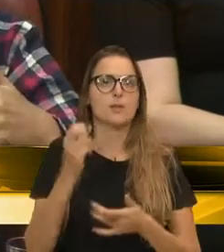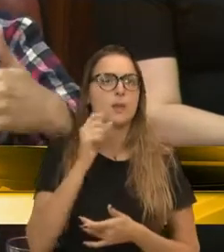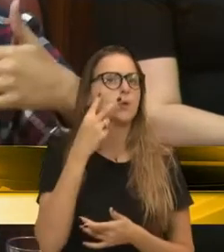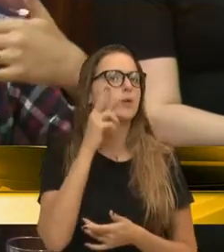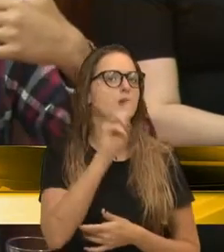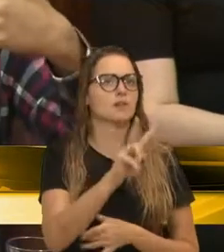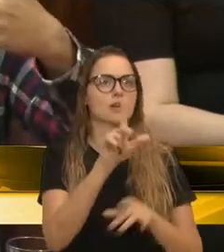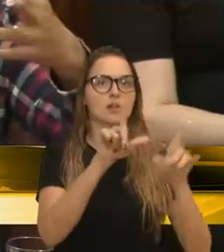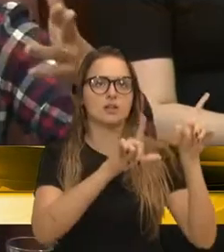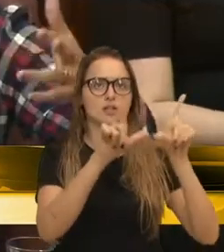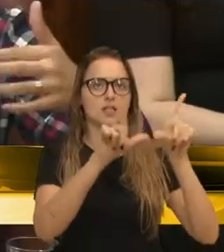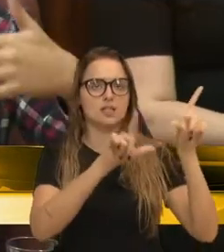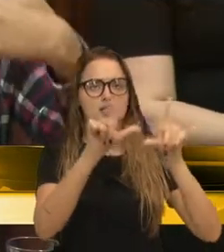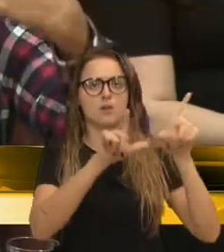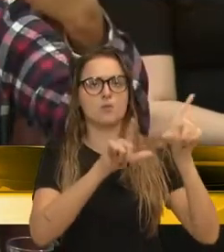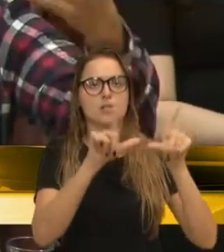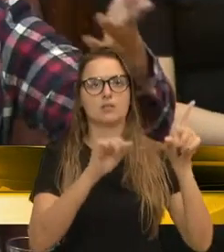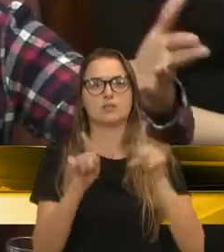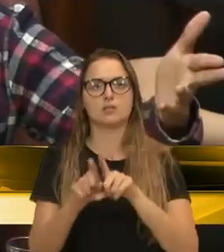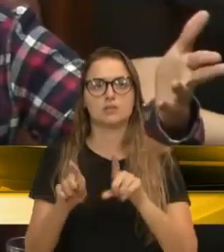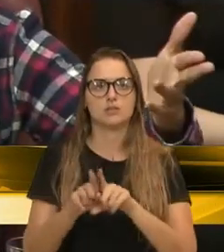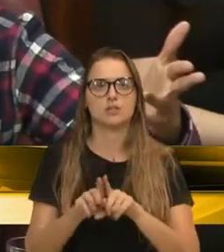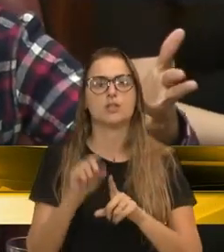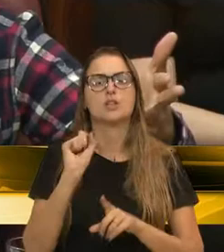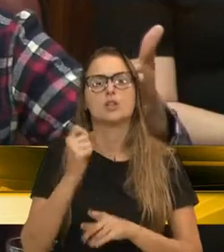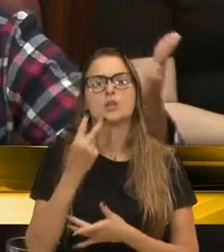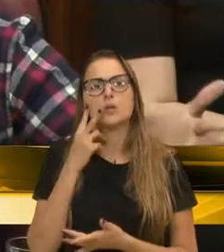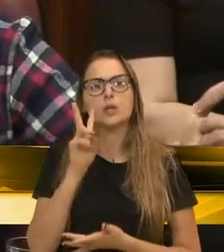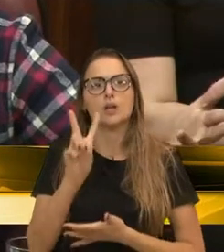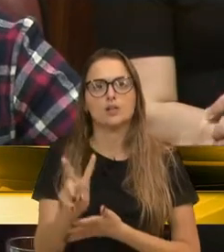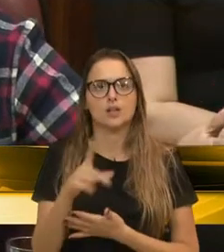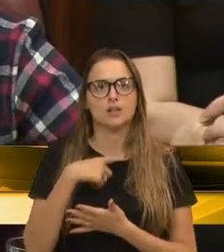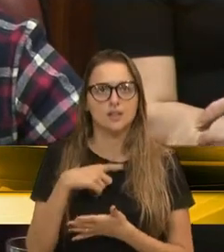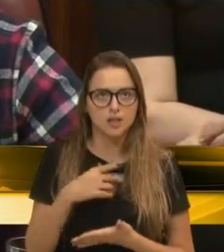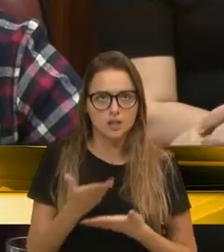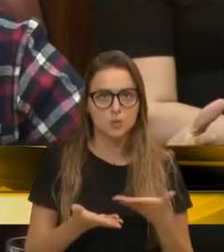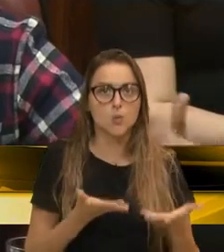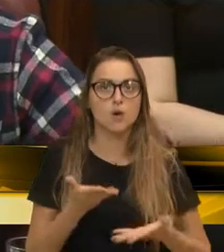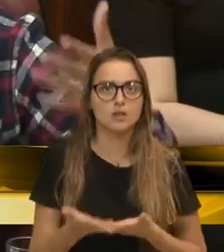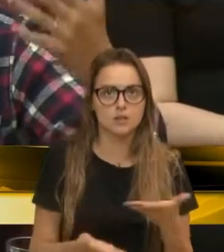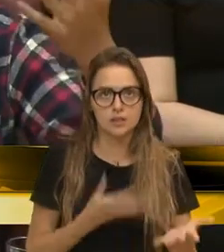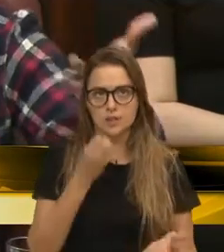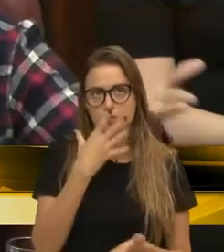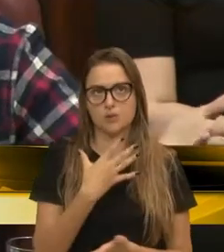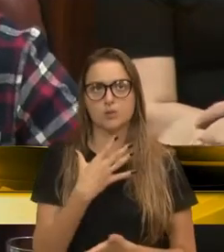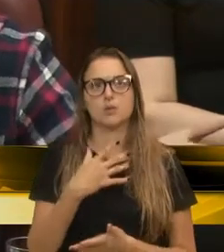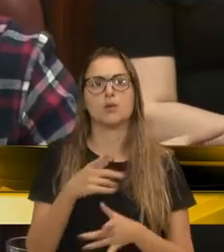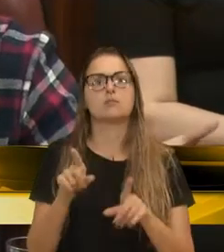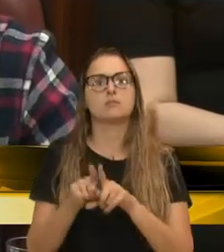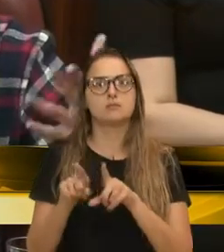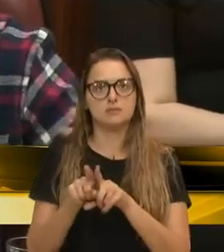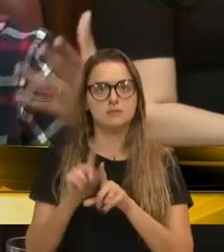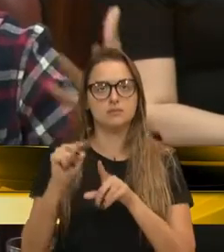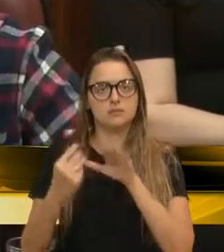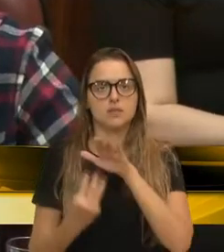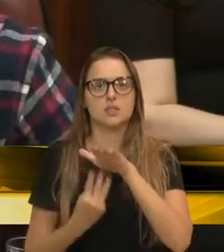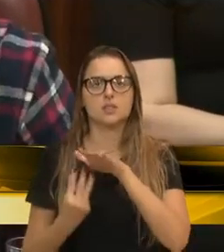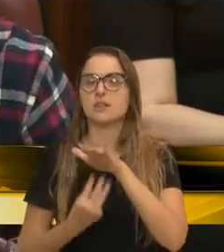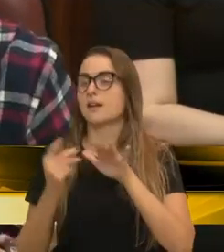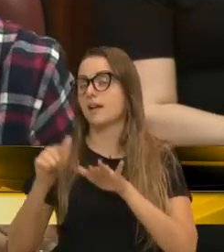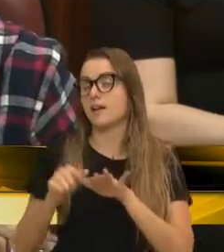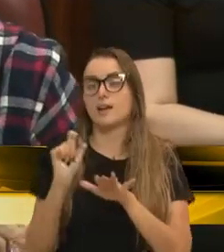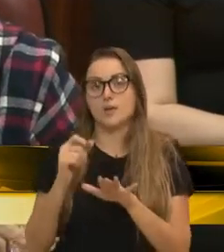TV, das pessoas em maca, aquelas coisas de não ter atendimento bom, isso é a terceirização. É a cara da